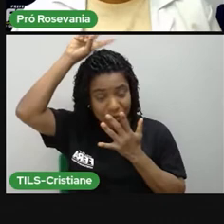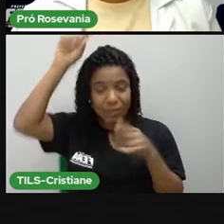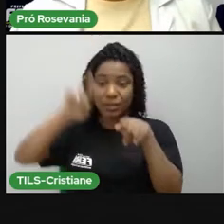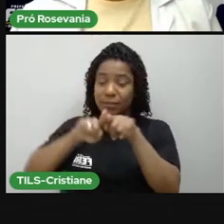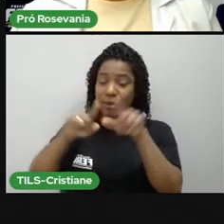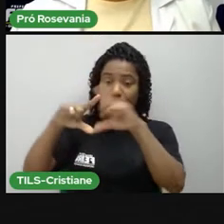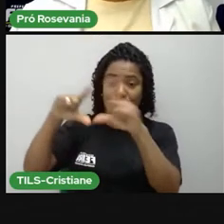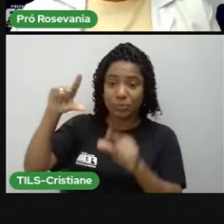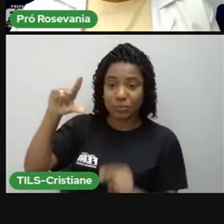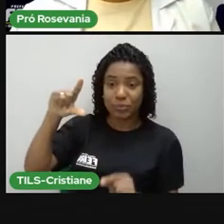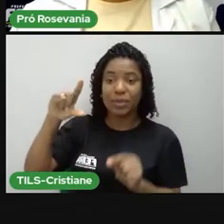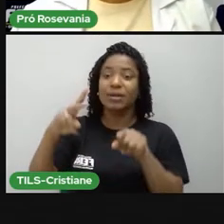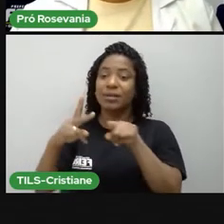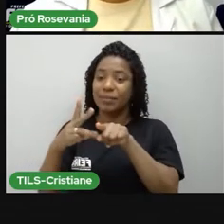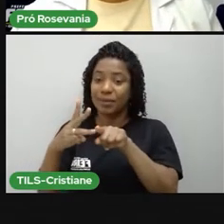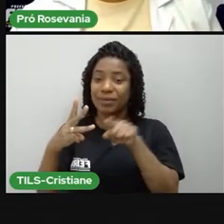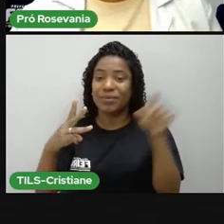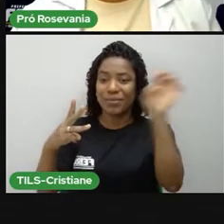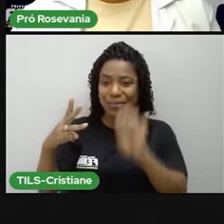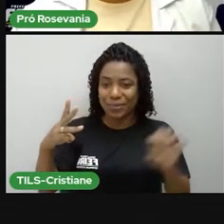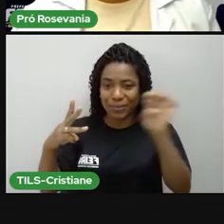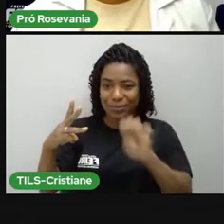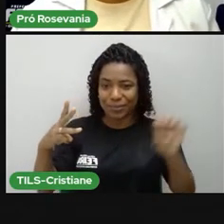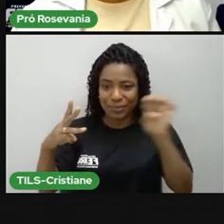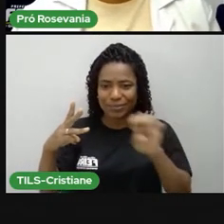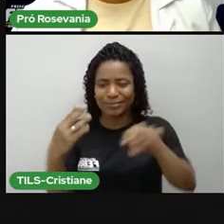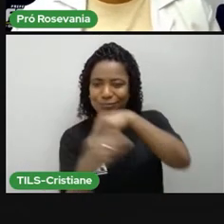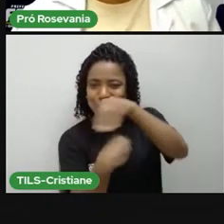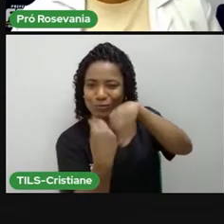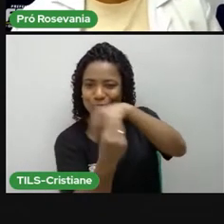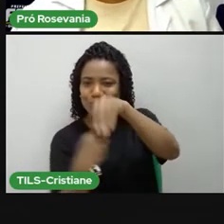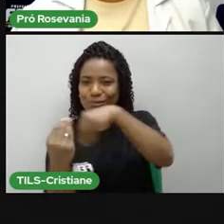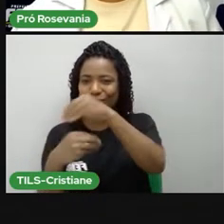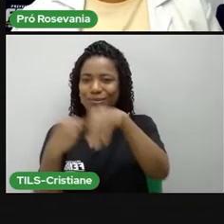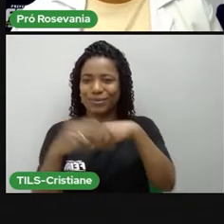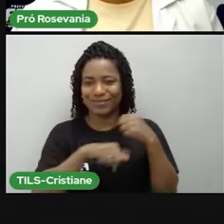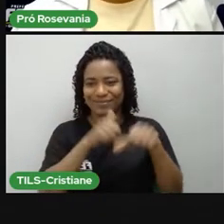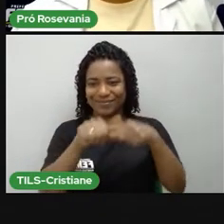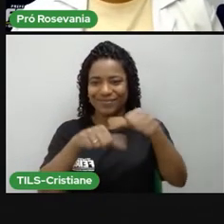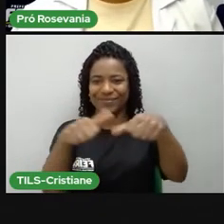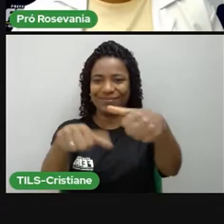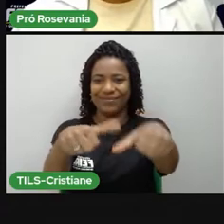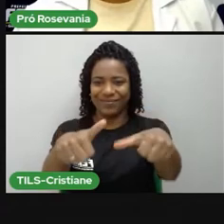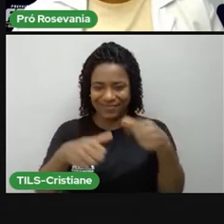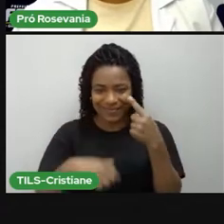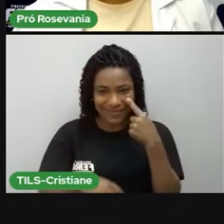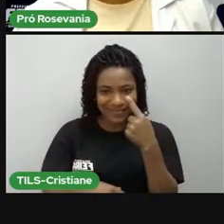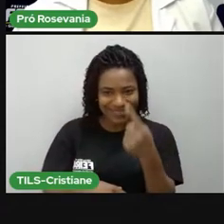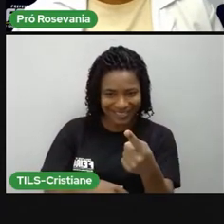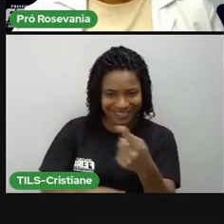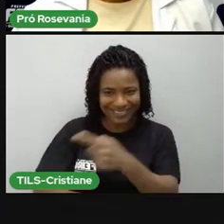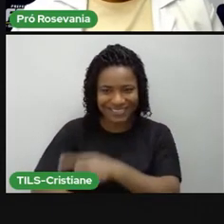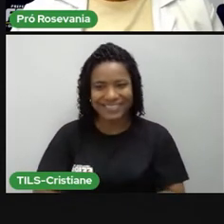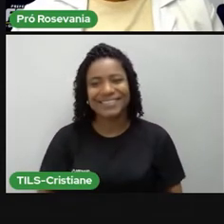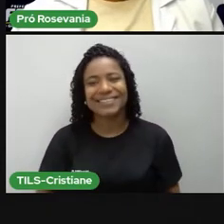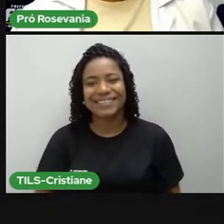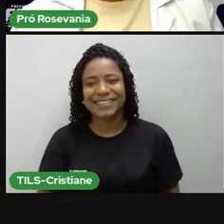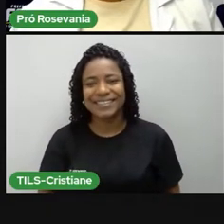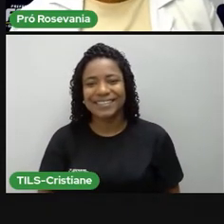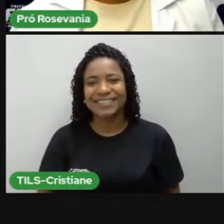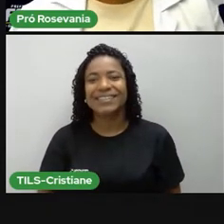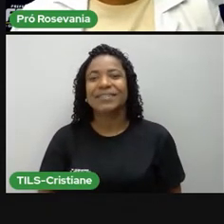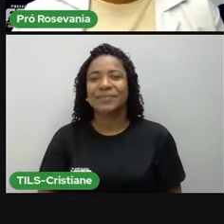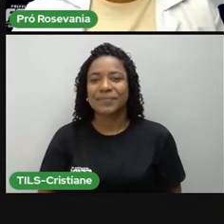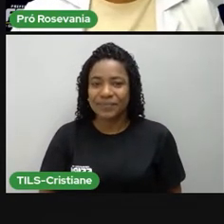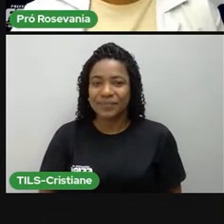nem dos povos europeus, né, que os povos portugueses especificamente. Vamos lá? Bom,